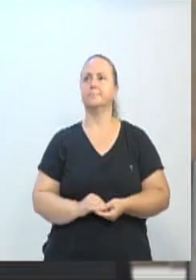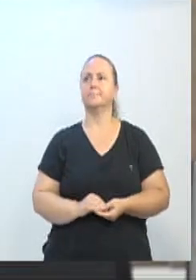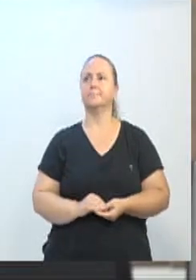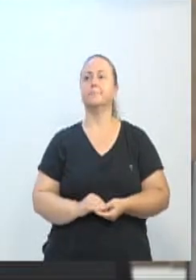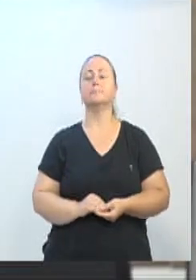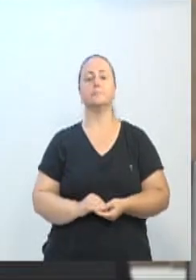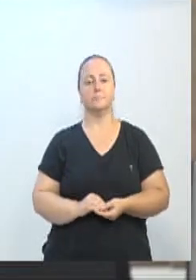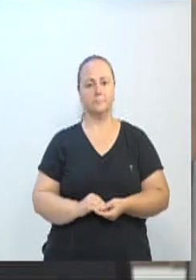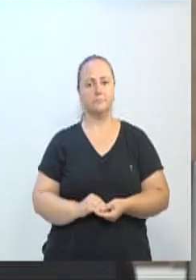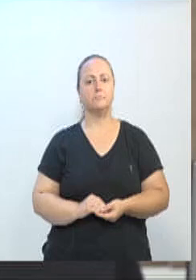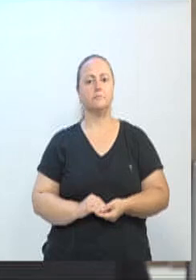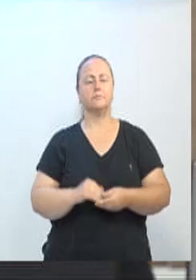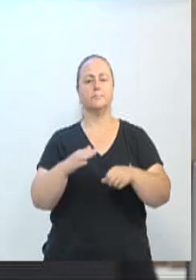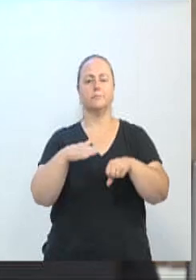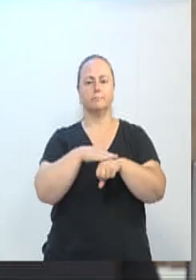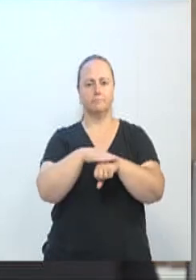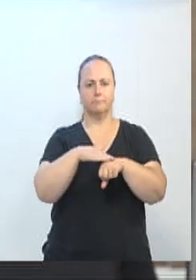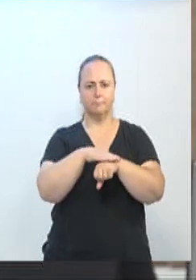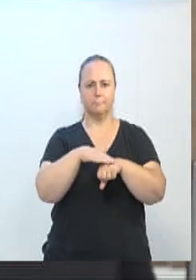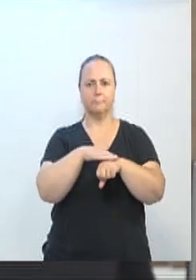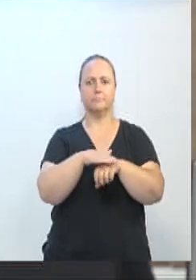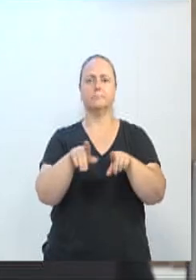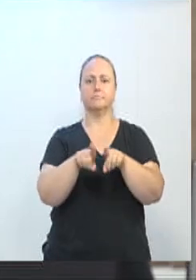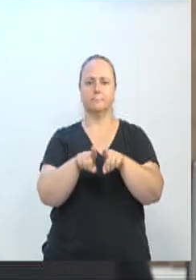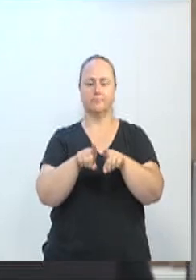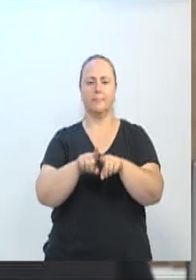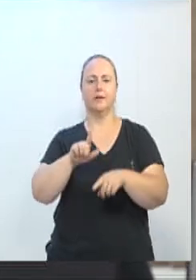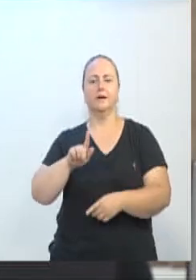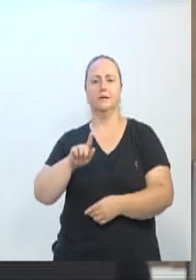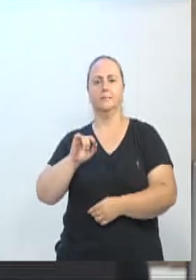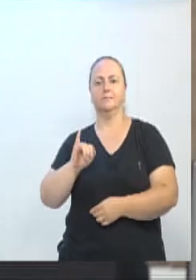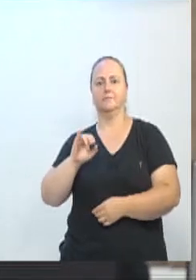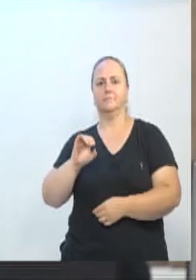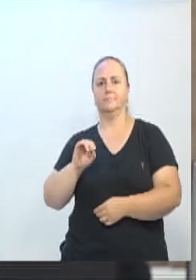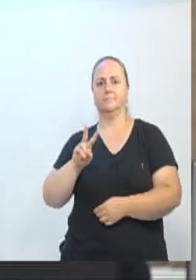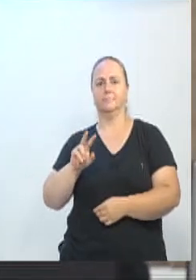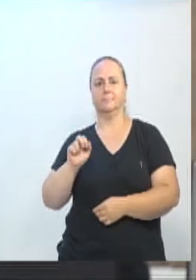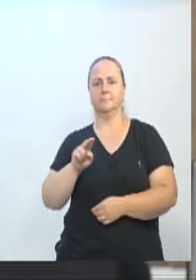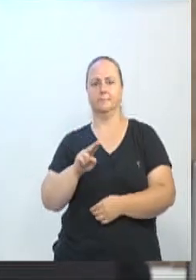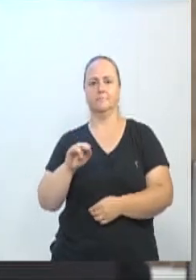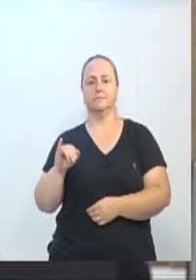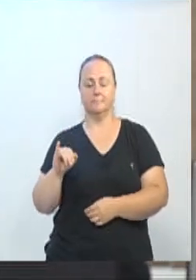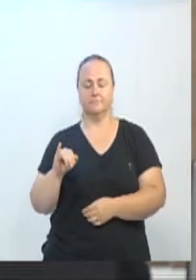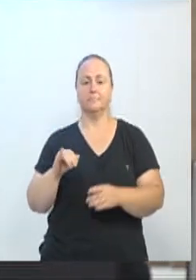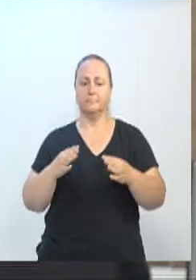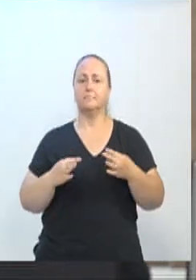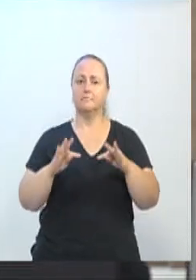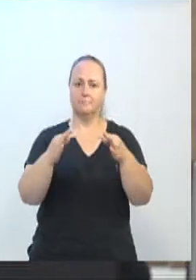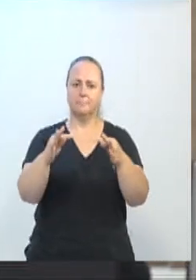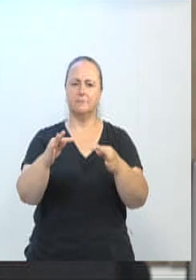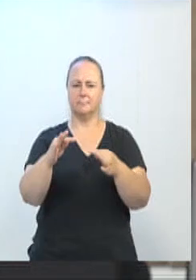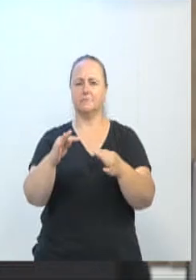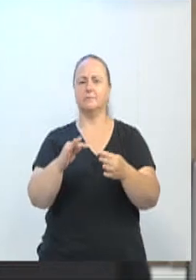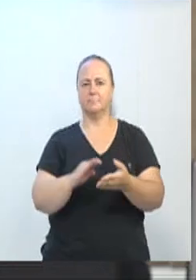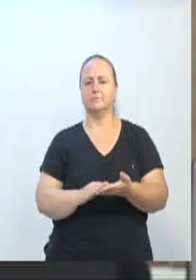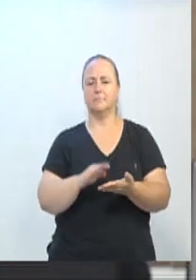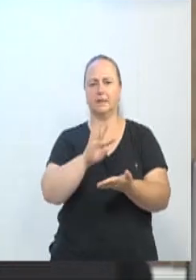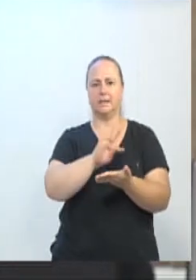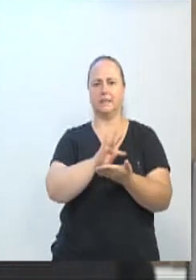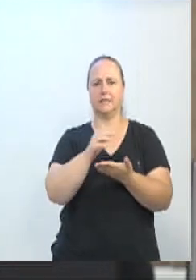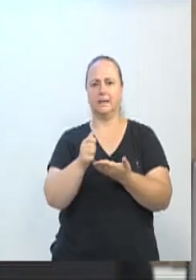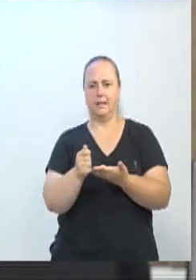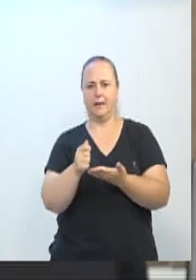nós também conversamos disso com o Giovanni Manetta, e a tecnologia assistida, comentou dessa